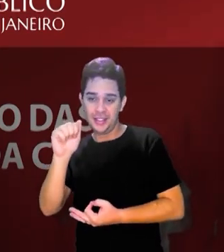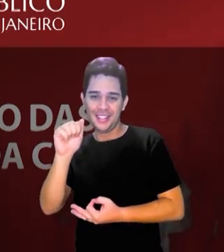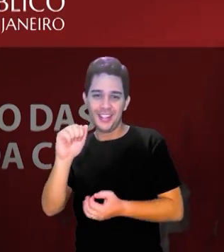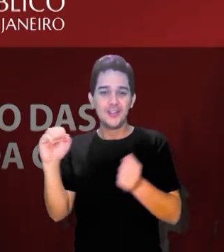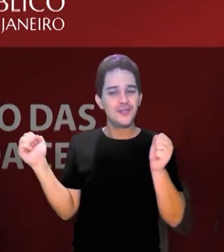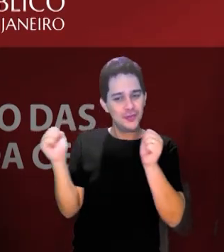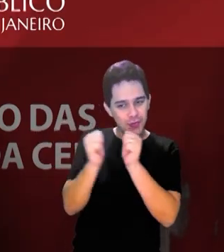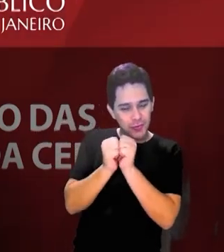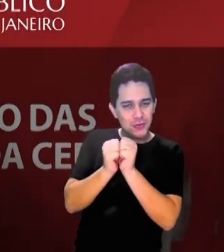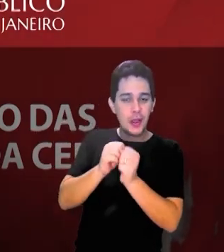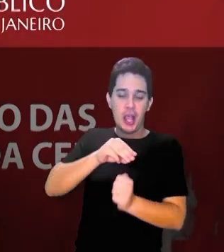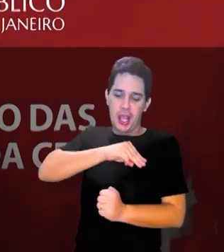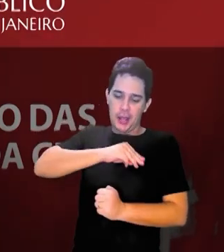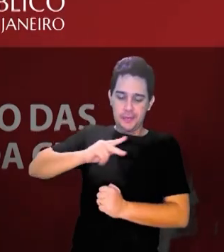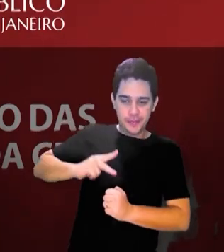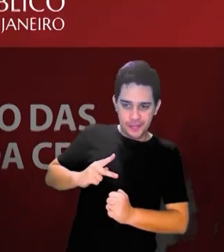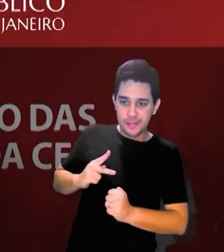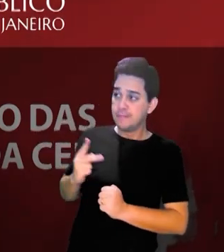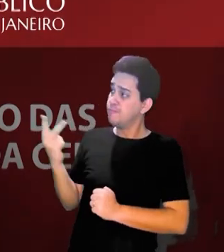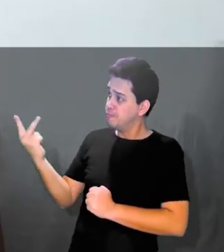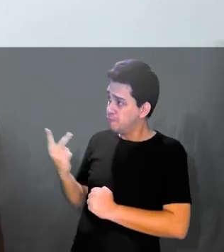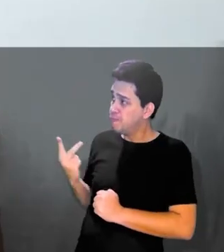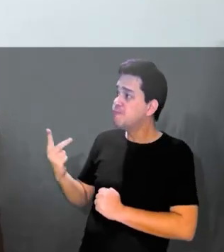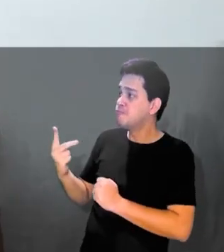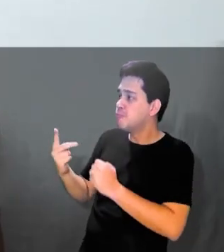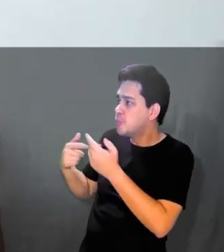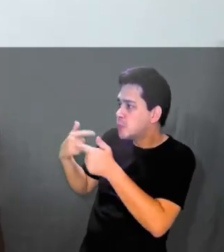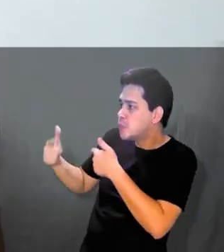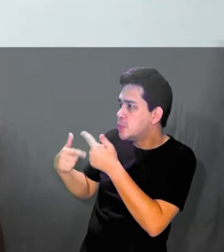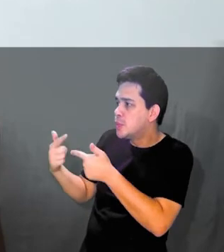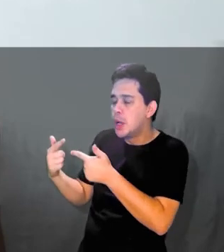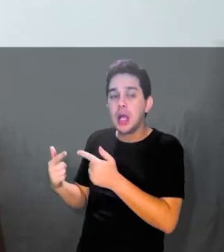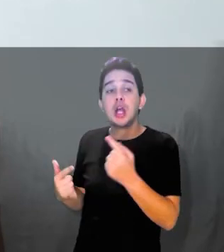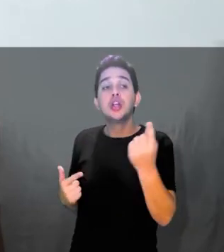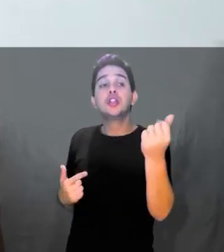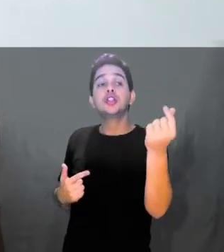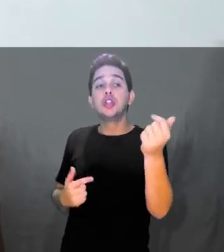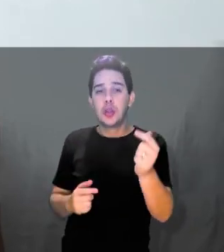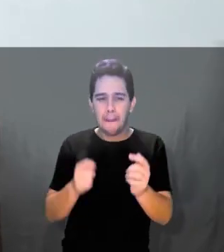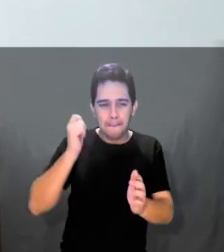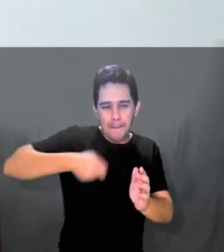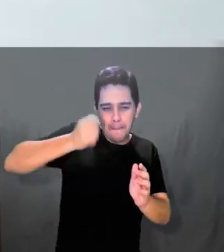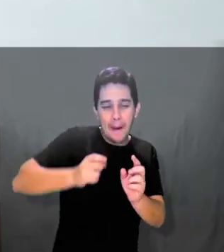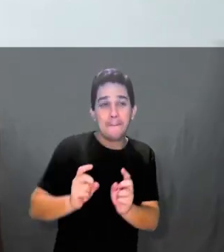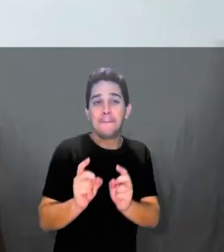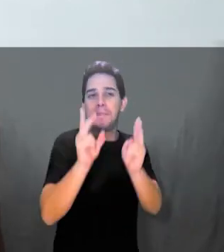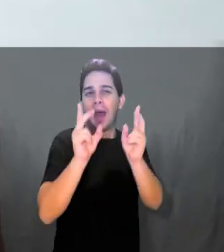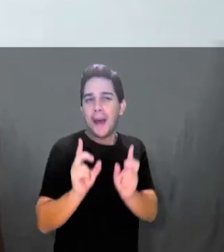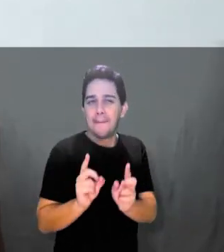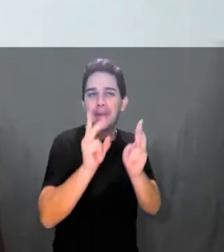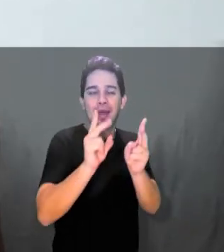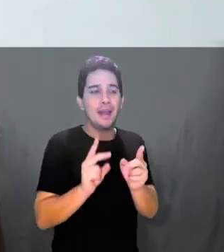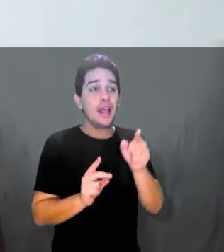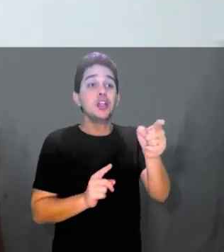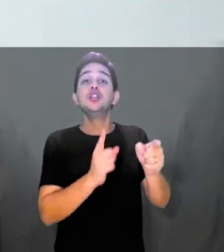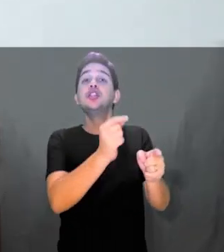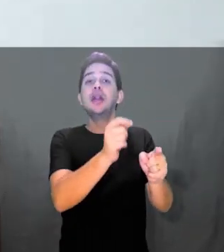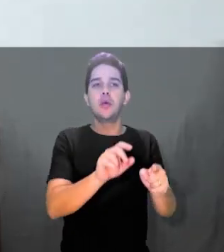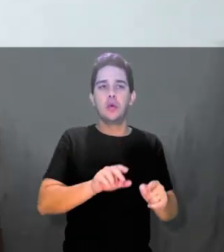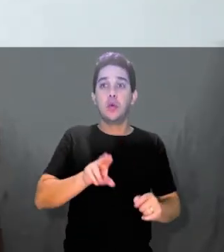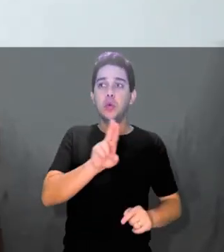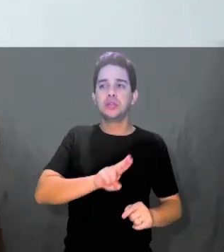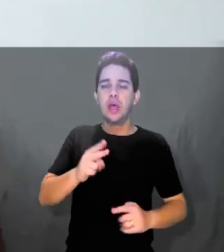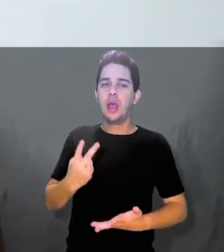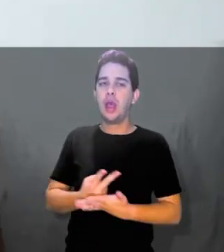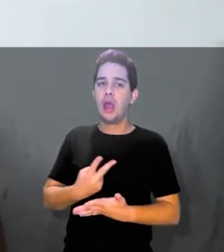verbas, de alguma forma coibindo com que elas sejam utilizadas de forma equivocada ou de